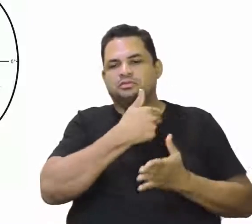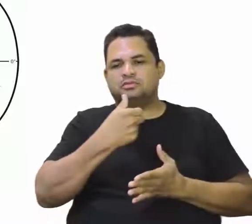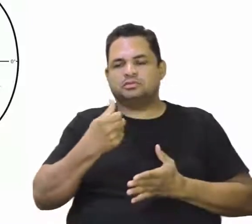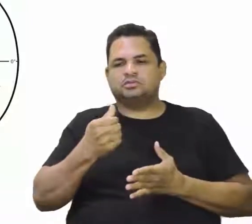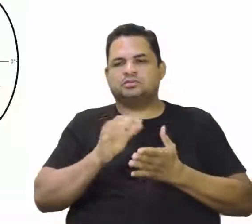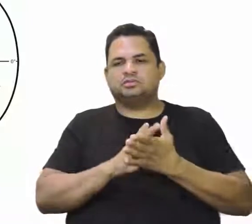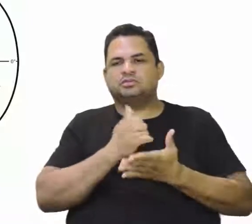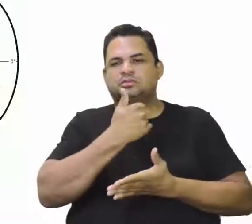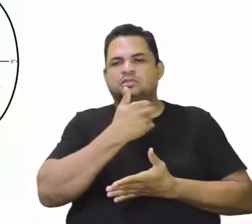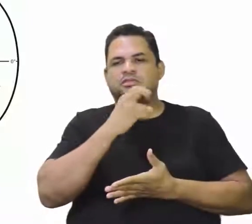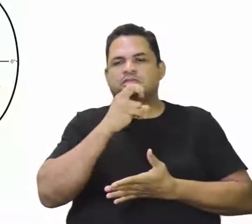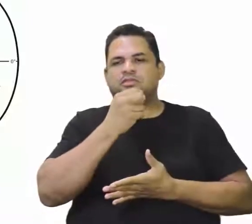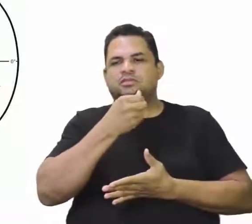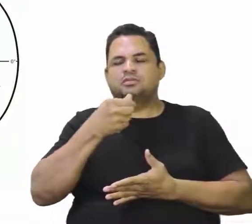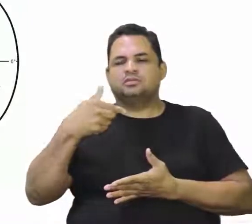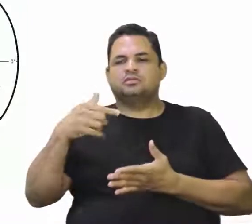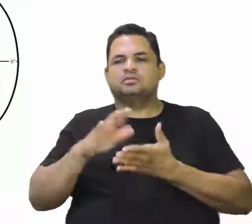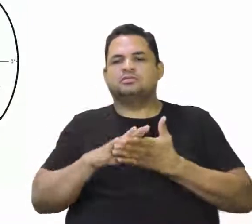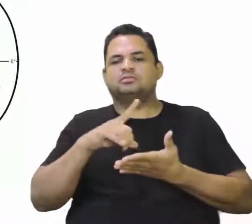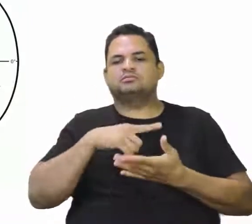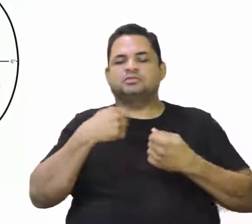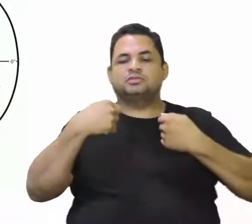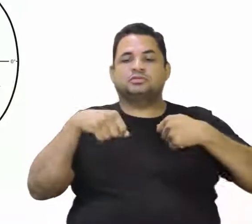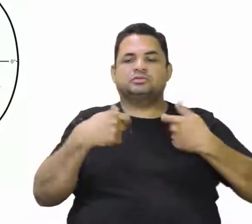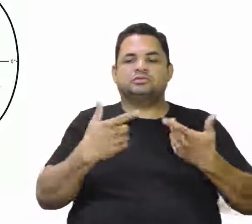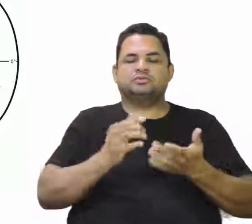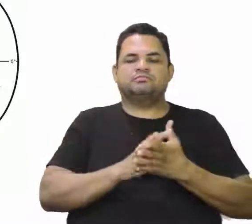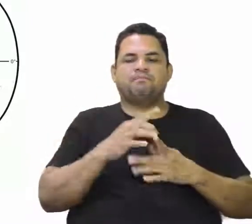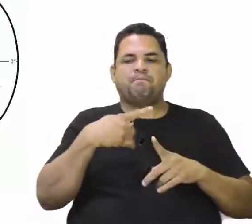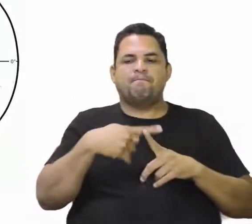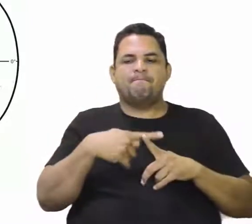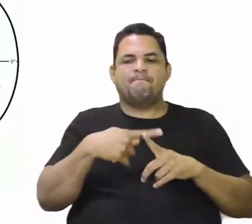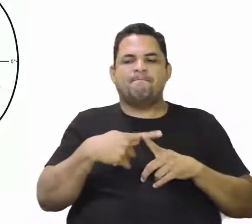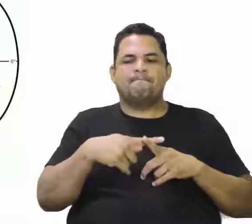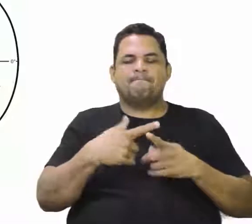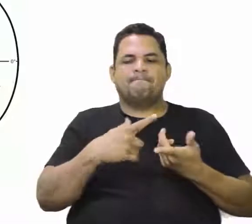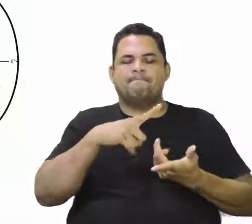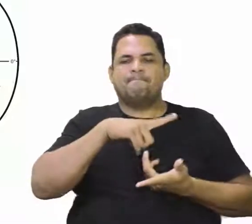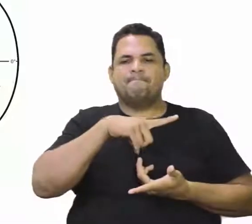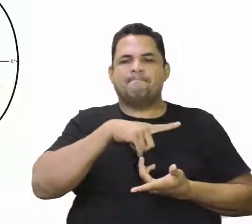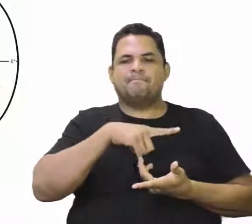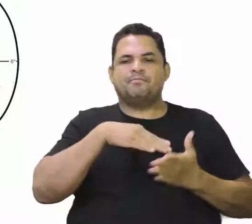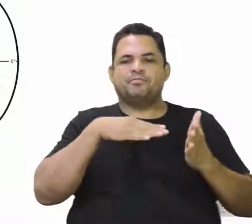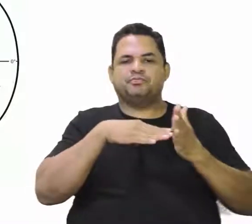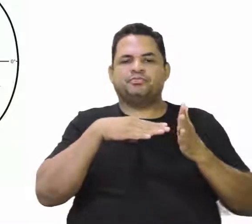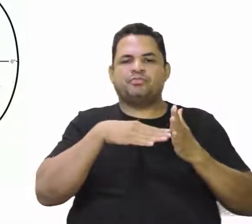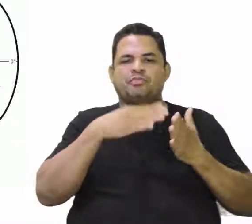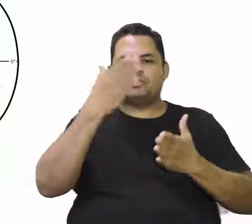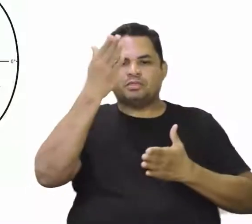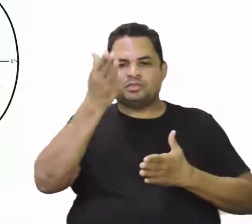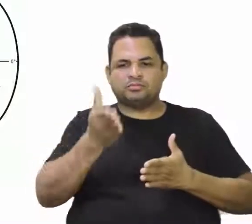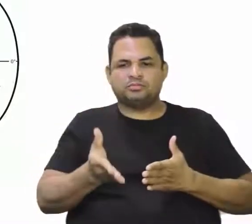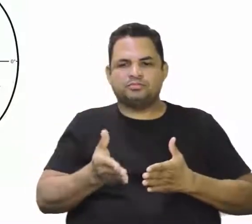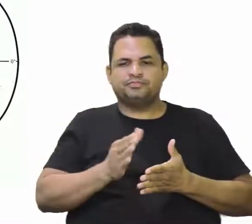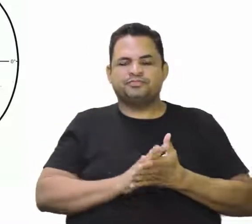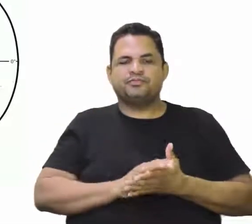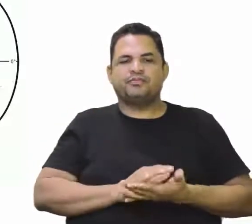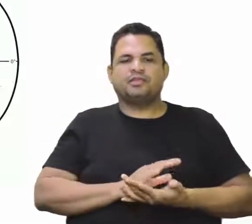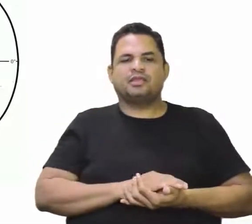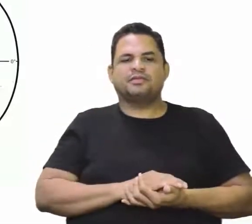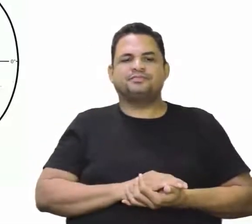1529, houve a necessidade, porque se tinha limites aqui dentro desse